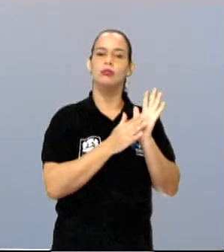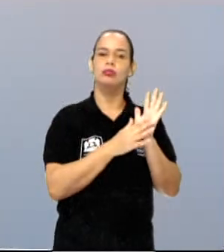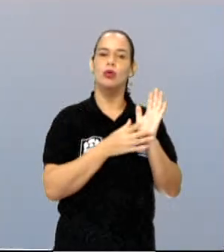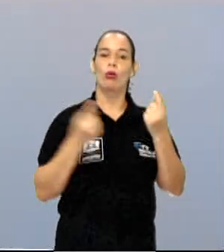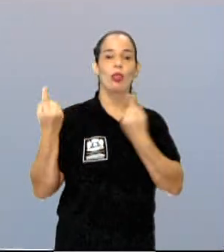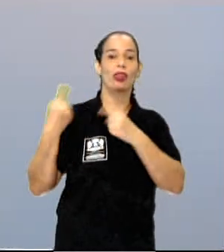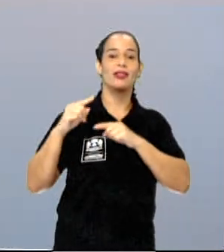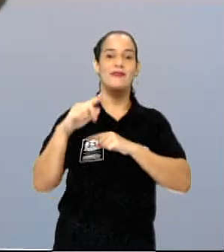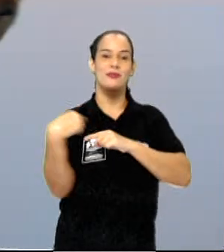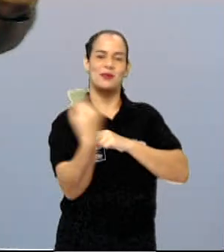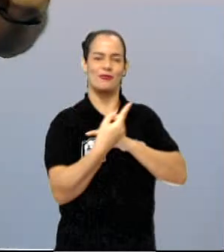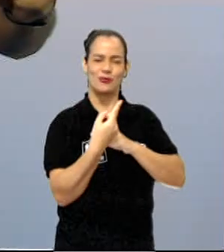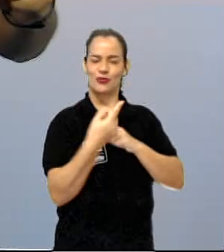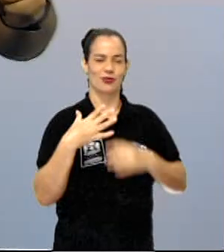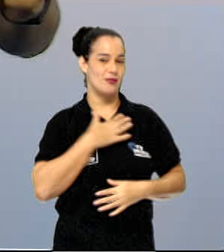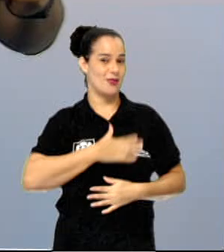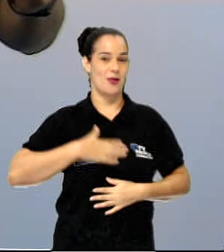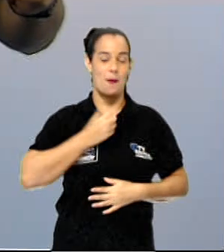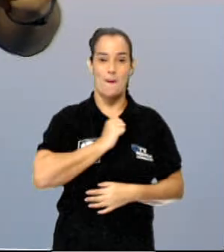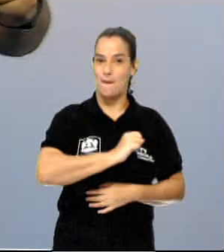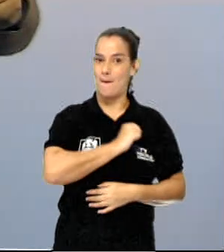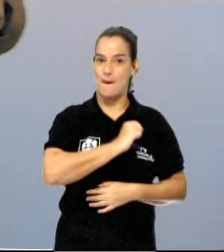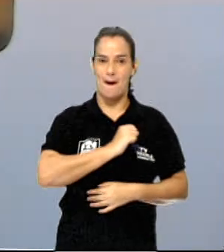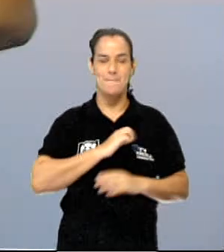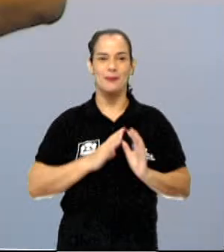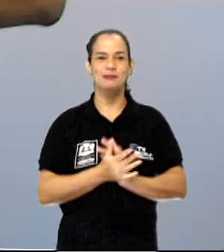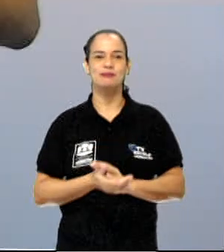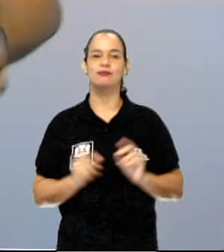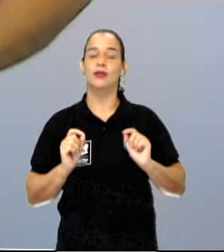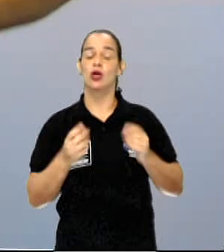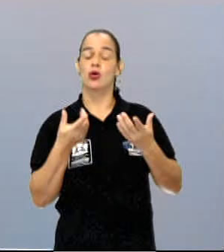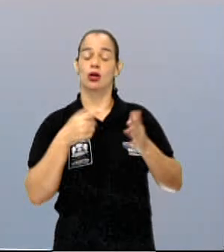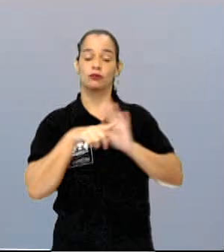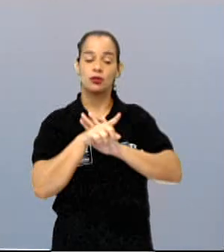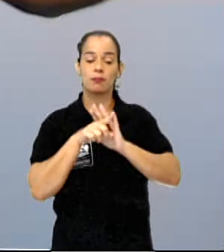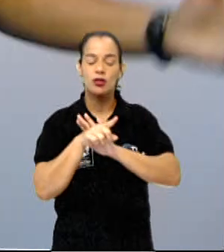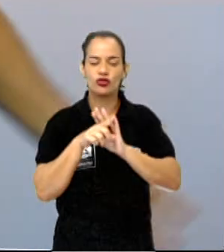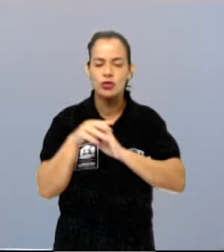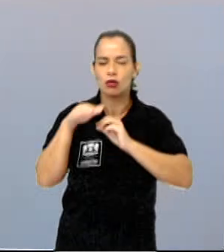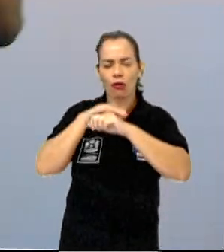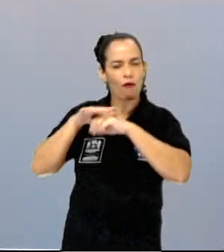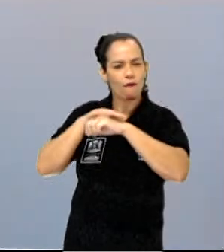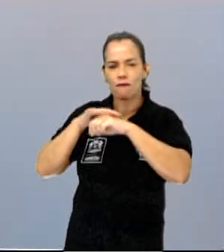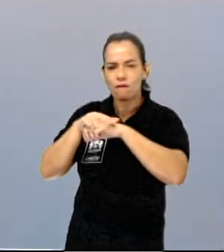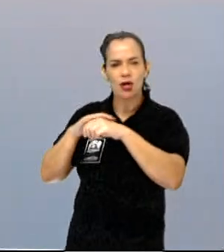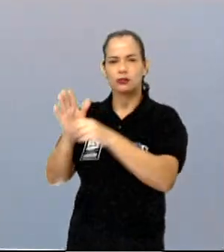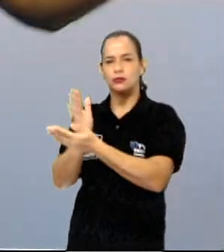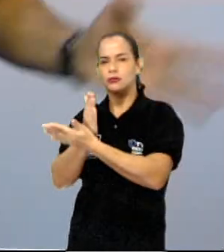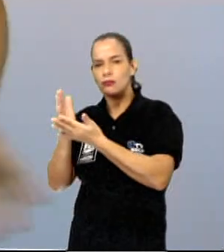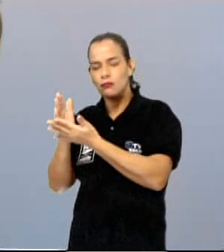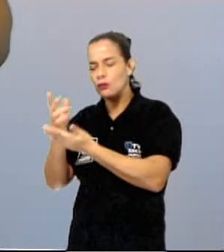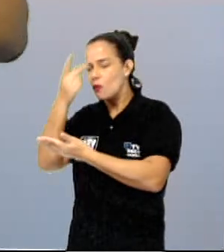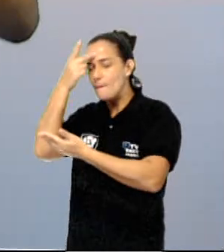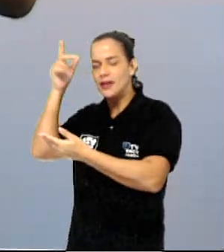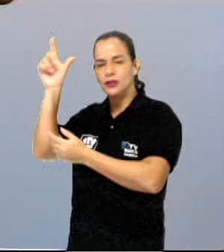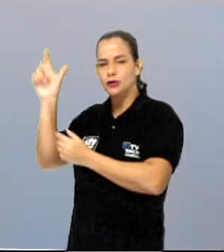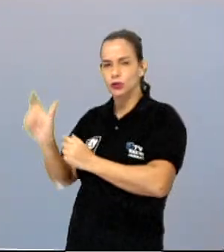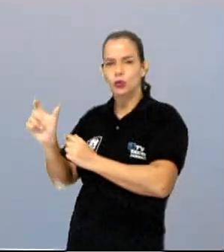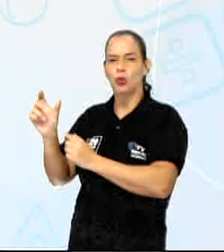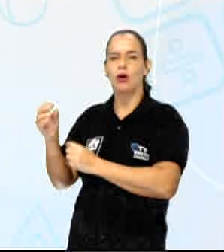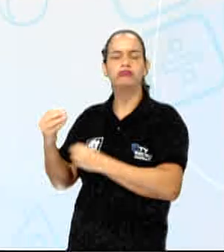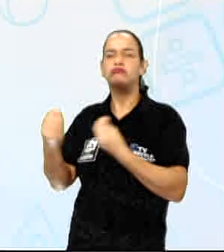vocês. Eu adoro esses desafios. Eu quero que você pesquise e converse com alguém, coloque aí da sua cabeça